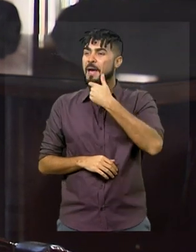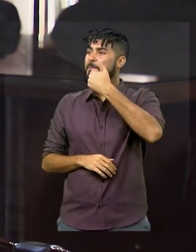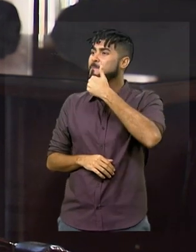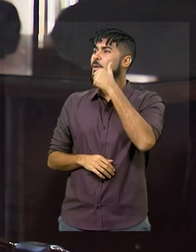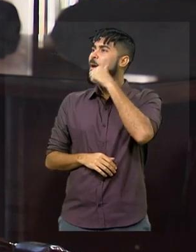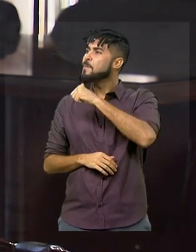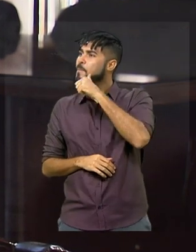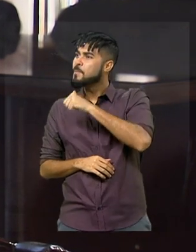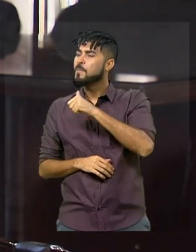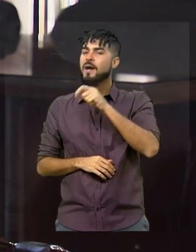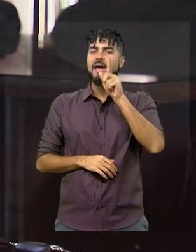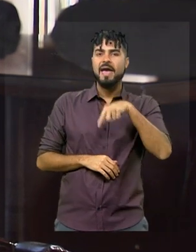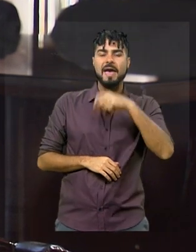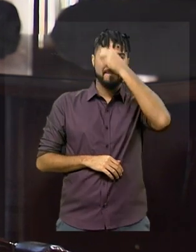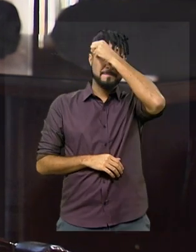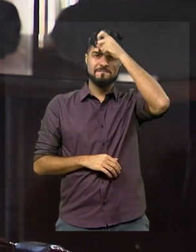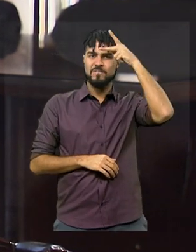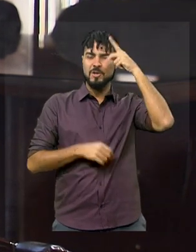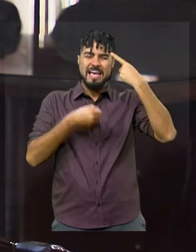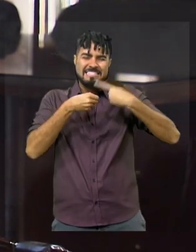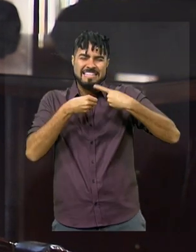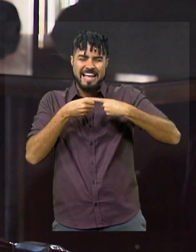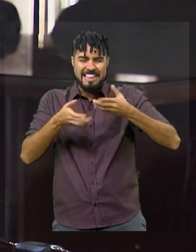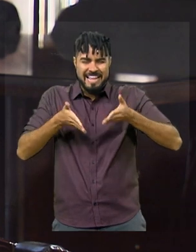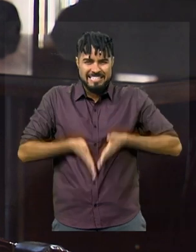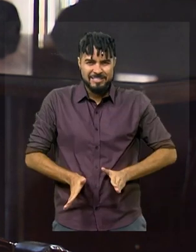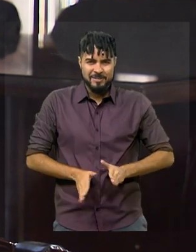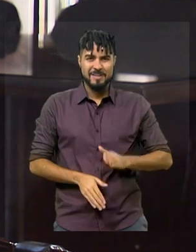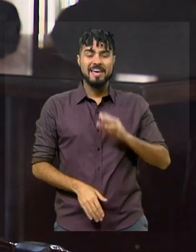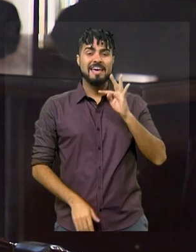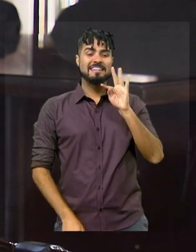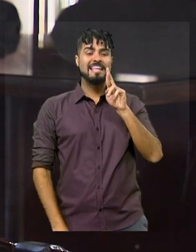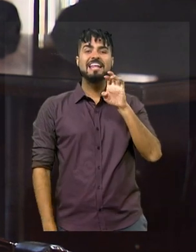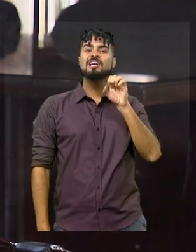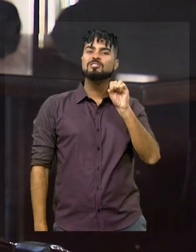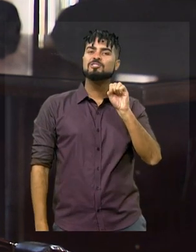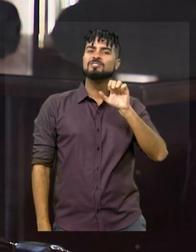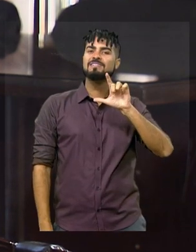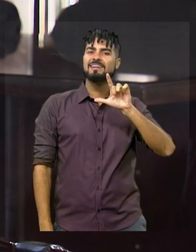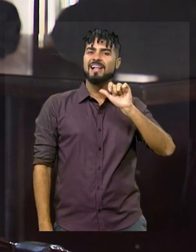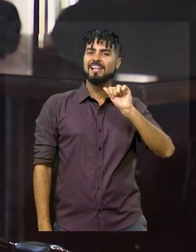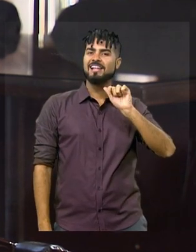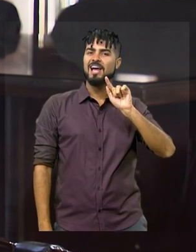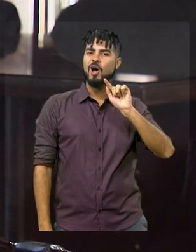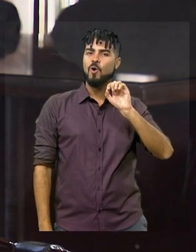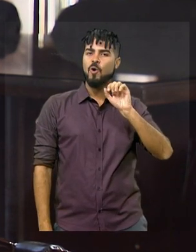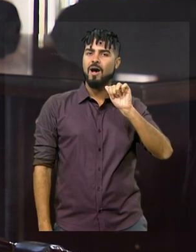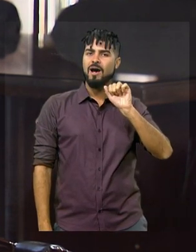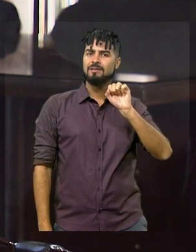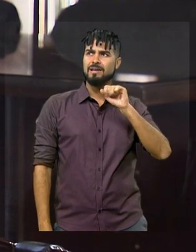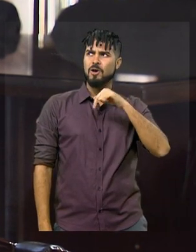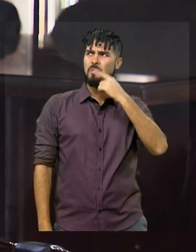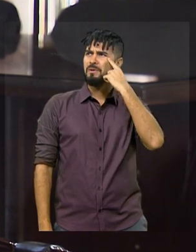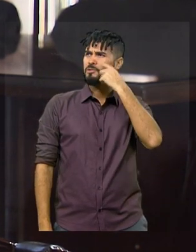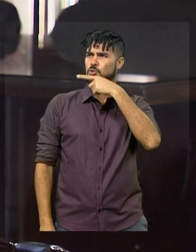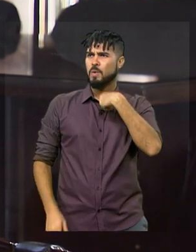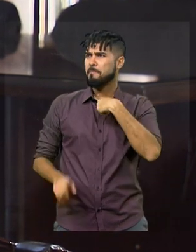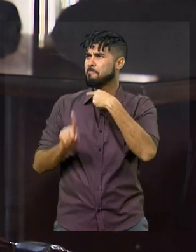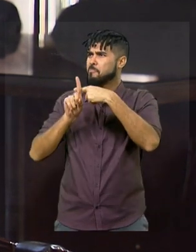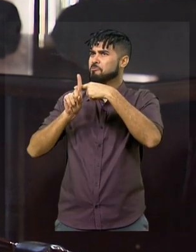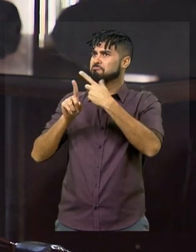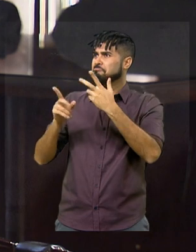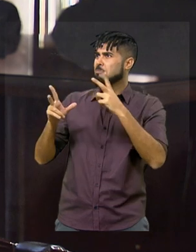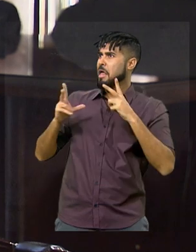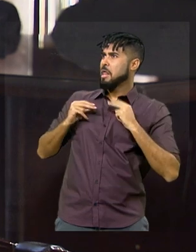mulher prefeita da cidade em que nasceu, que foi Três Lagoas. O que não é nenhum mérito, ao meu ver, e não